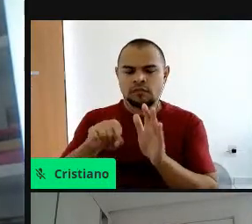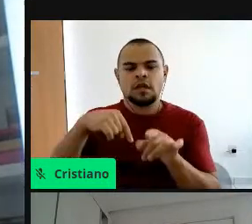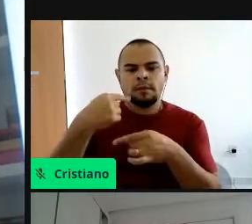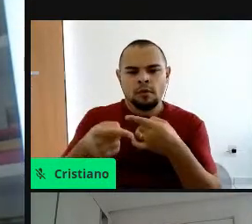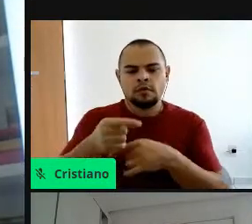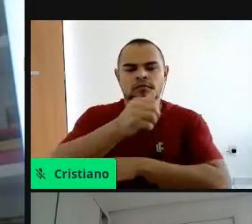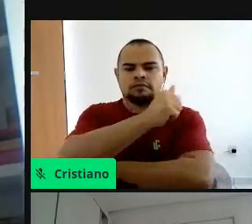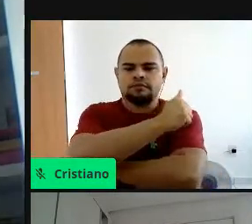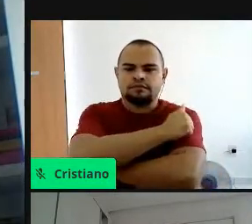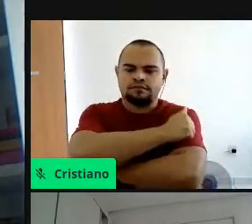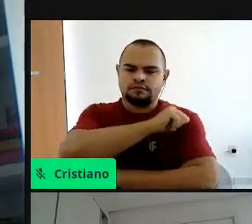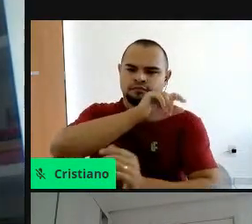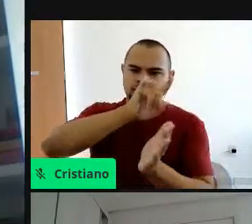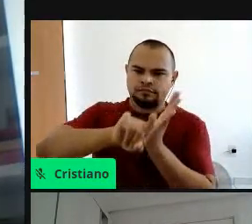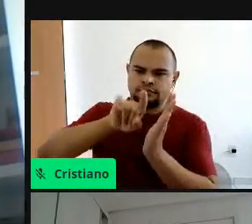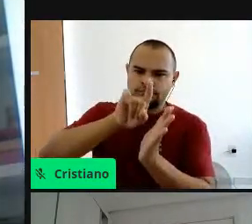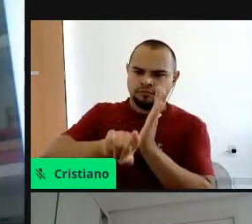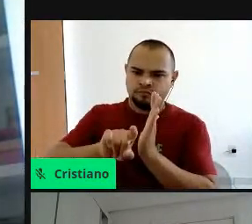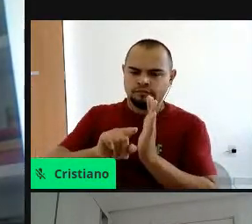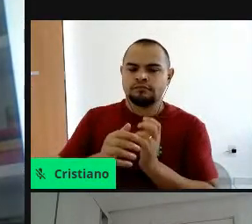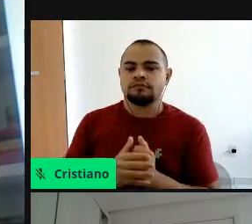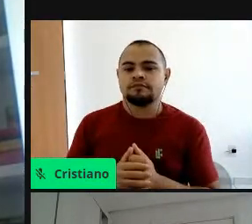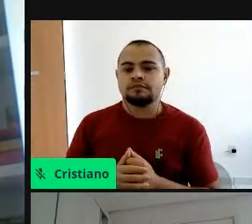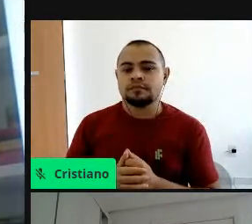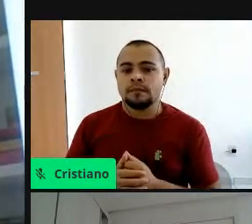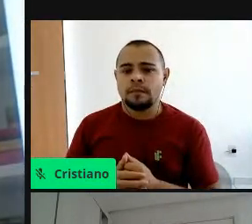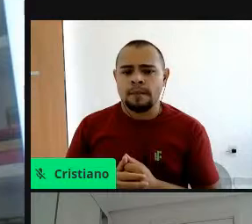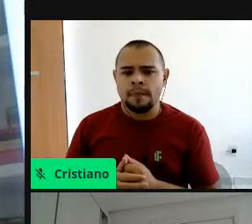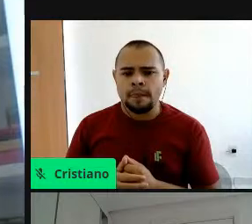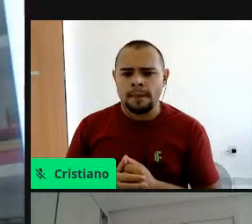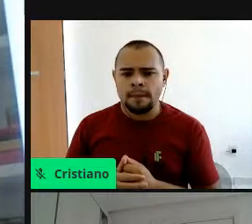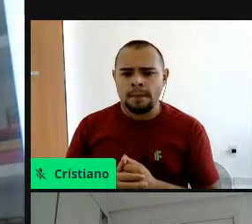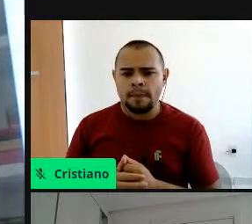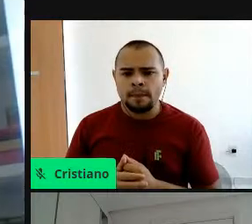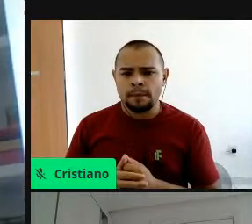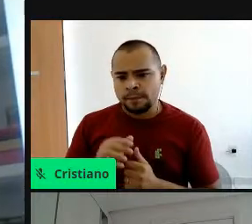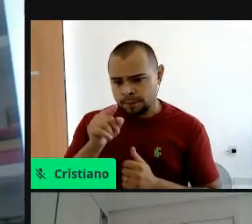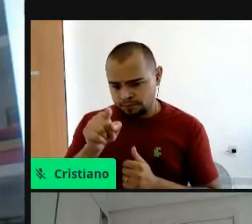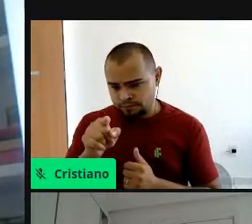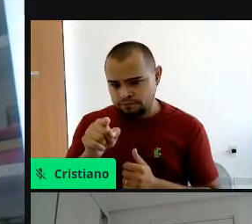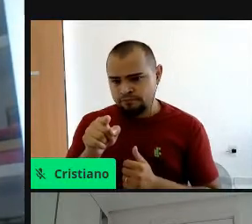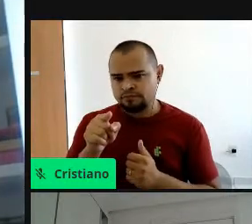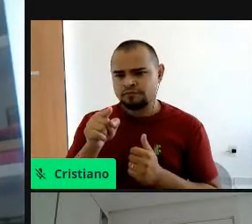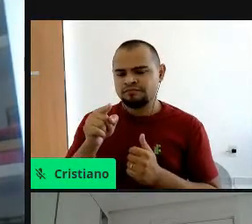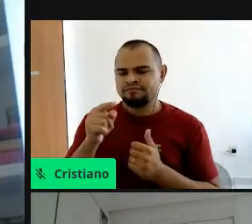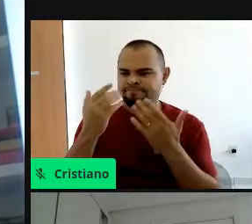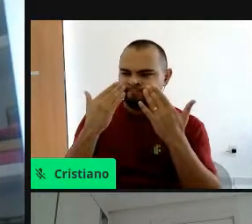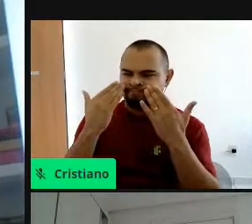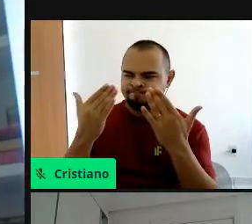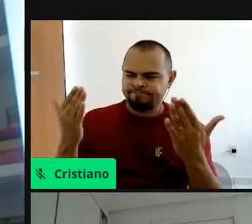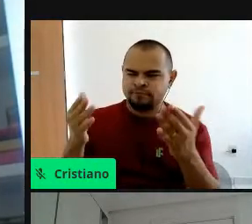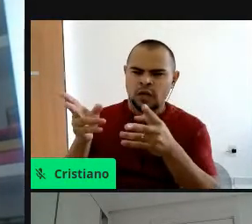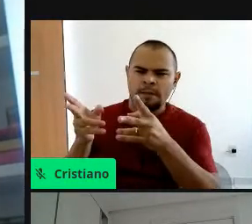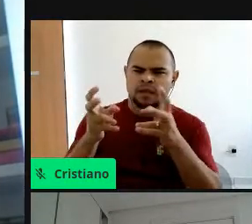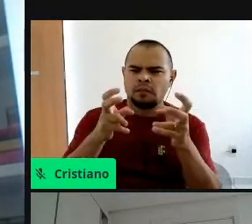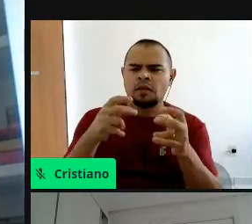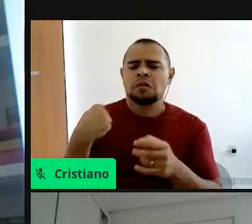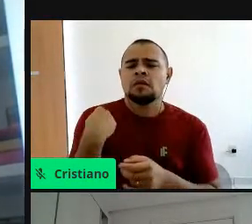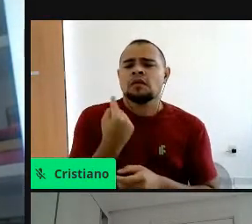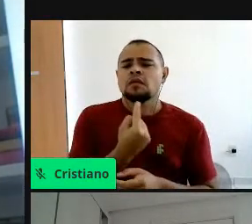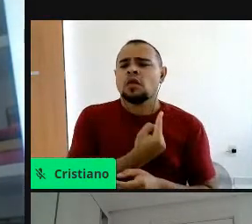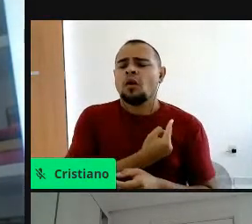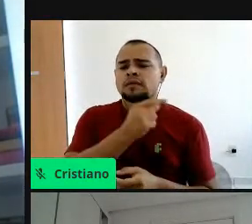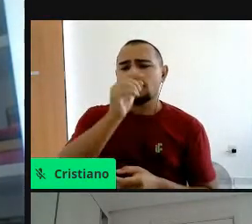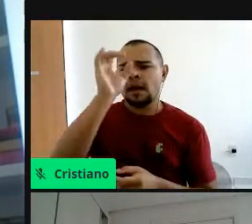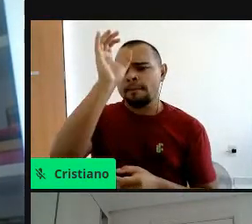e leio os comentários, tá certo? tá bom. Então, assim, diante de todo esse cenário, o que a gente pode aprender com essa